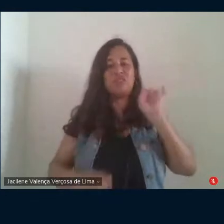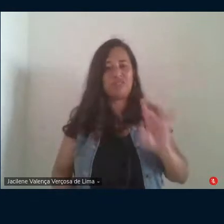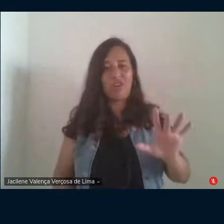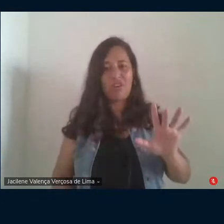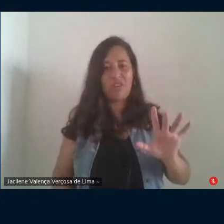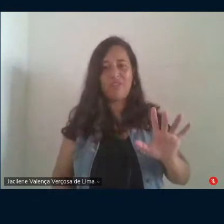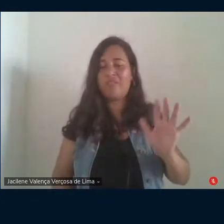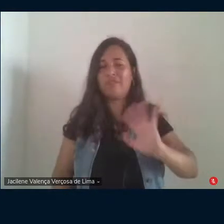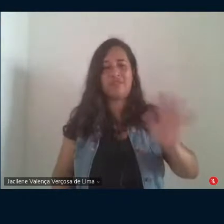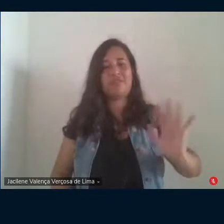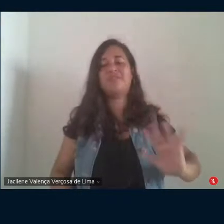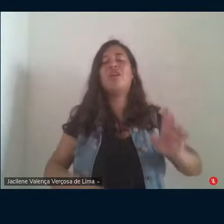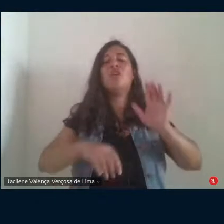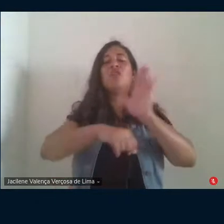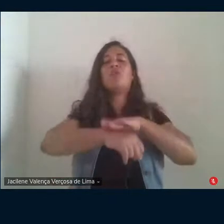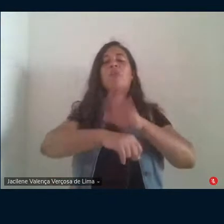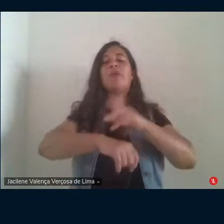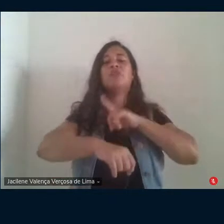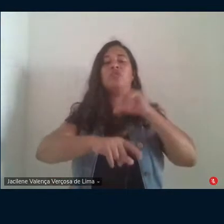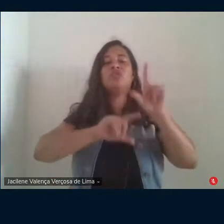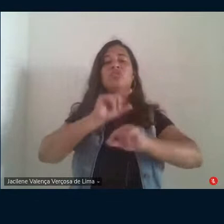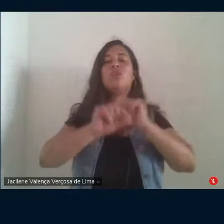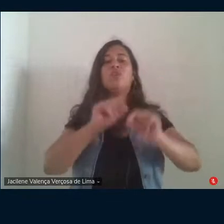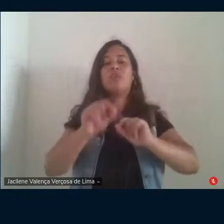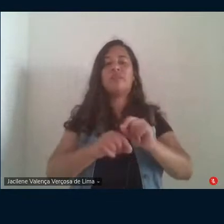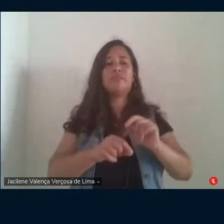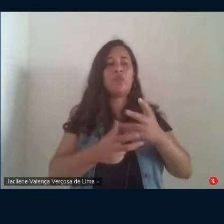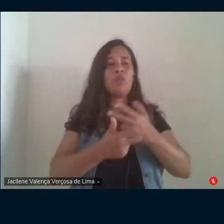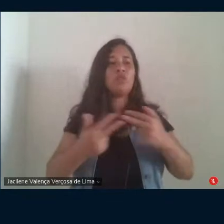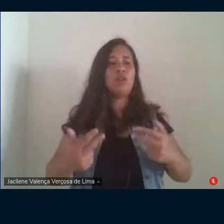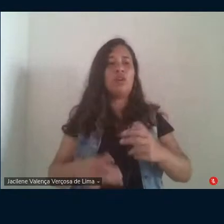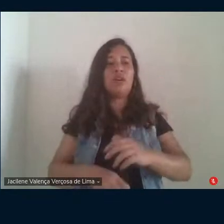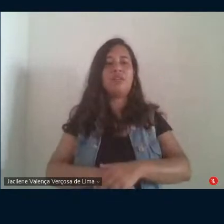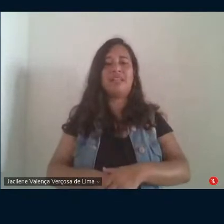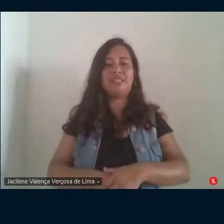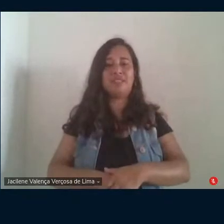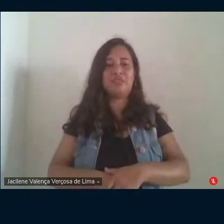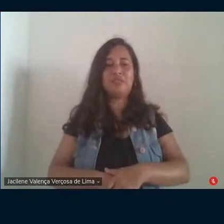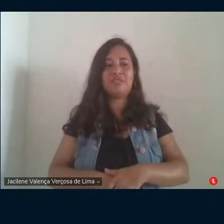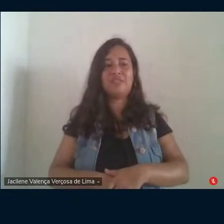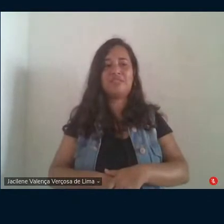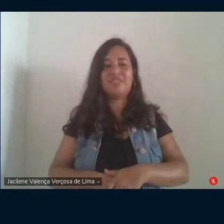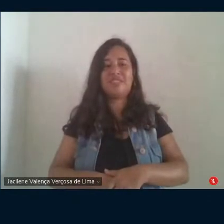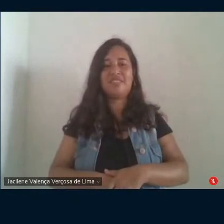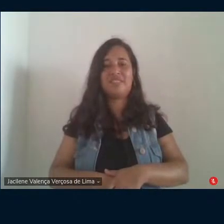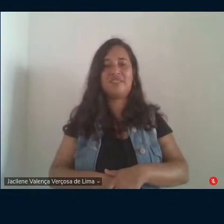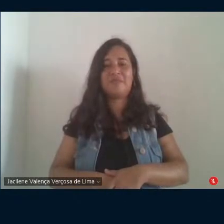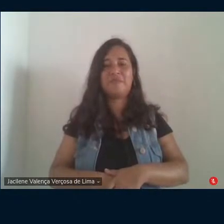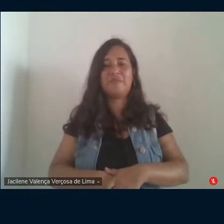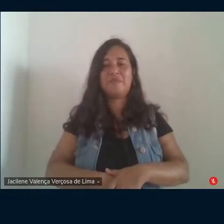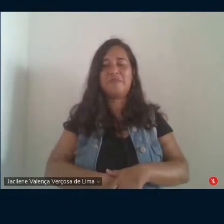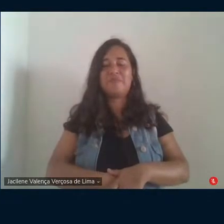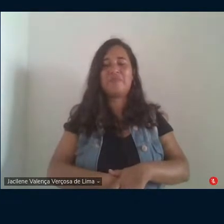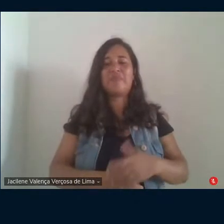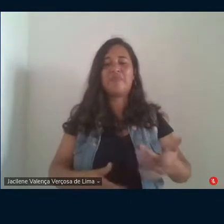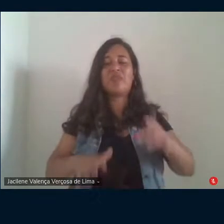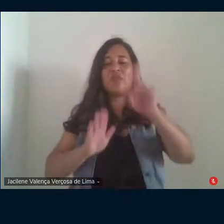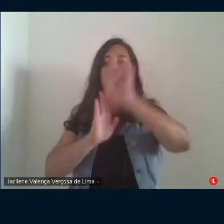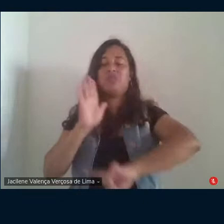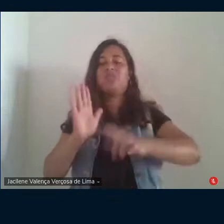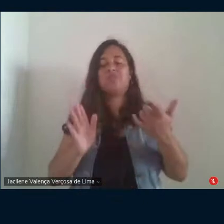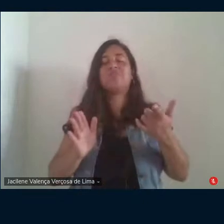naquele momento havia evidente razões para se acreditar que esse processo de ampliação de direitos iria longe